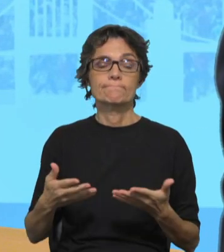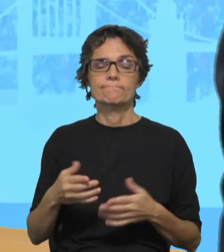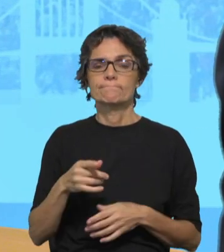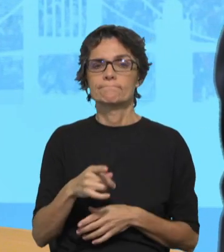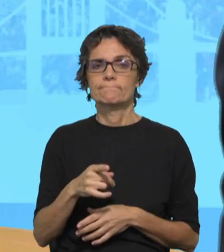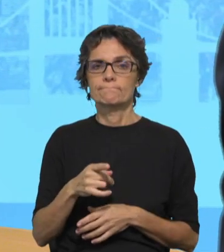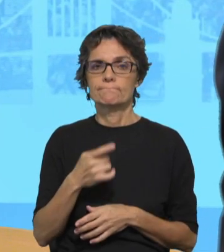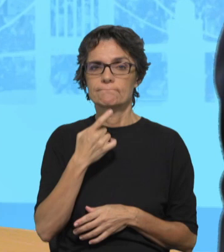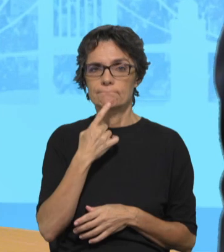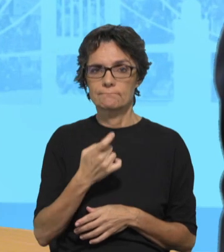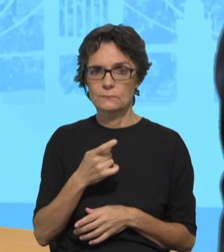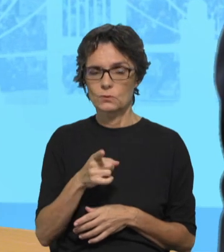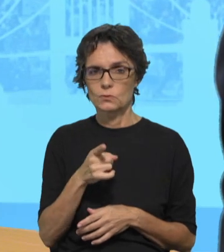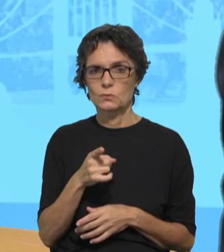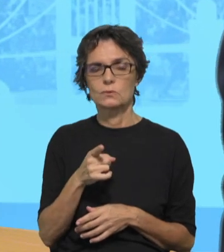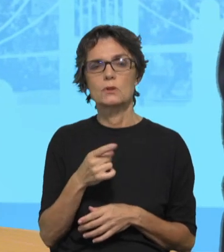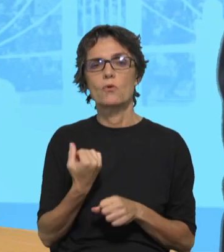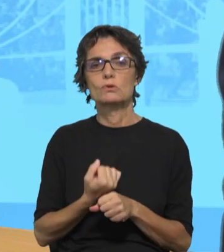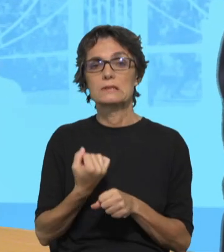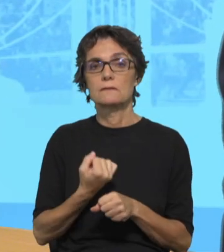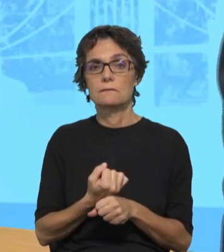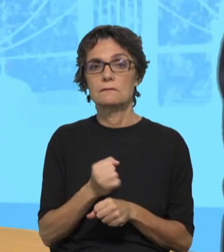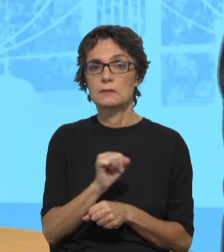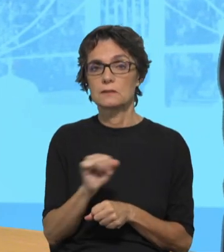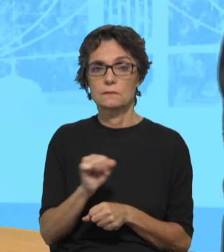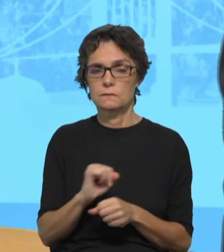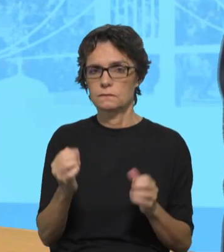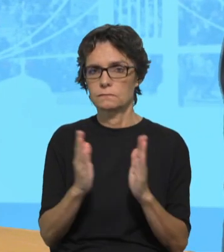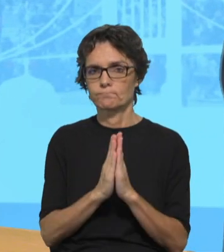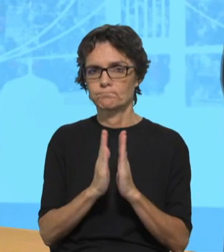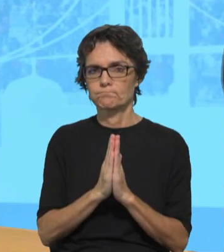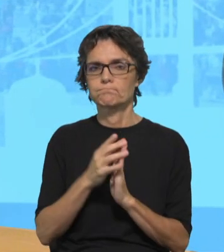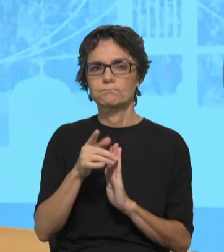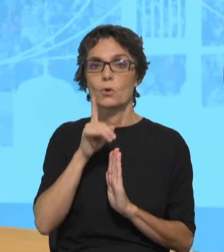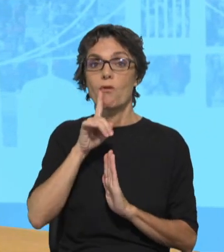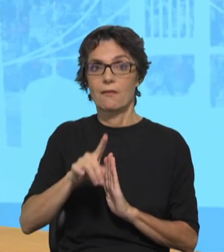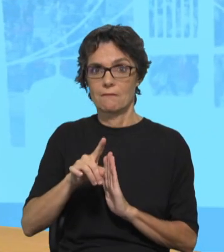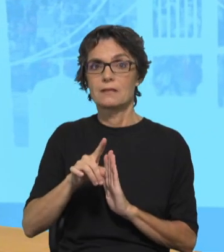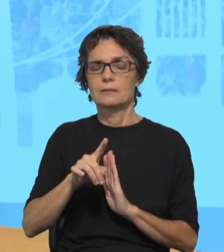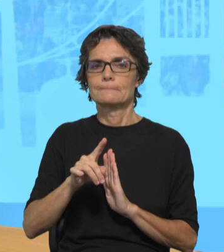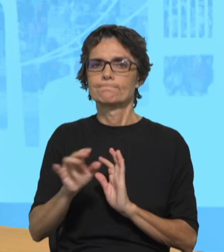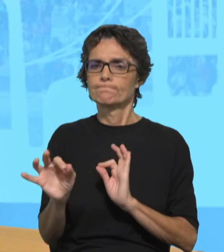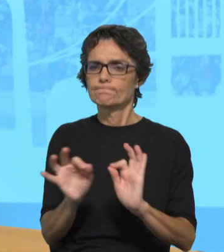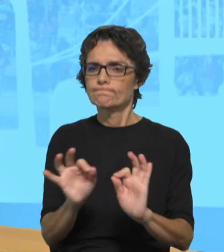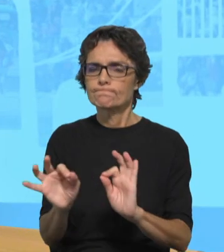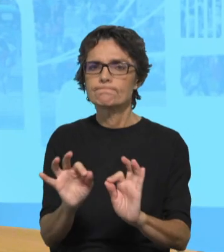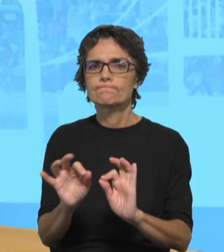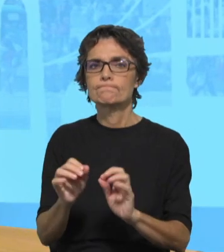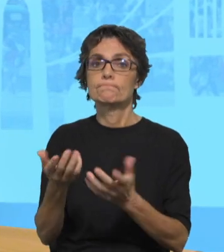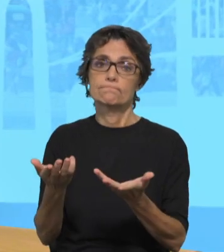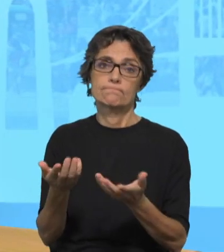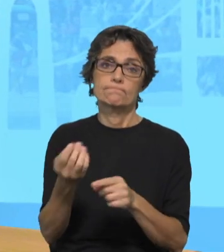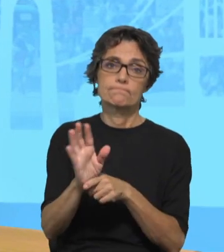que os serviços pastorais começam novamente a retomar, a programar para receber as crianças para a